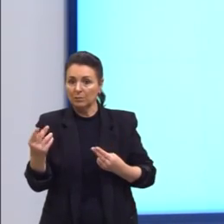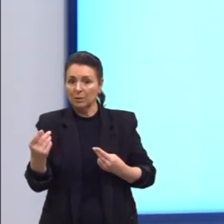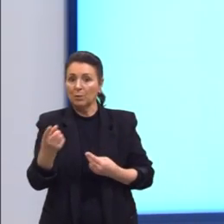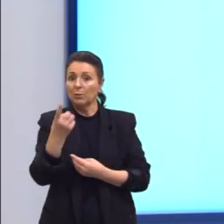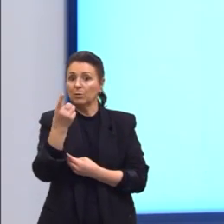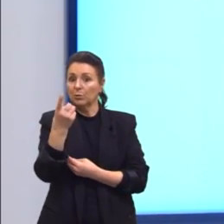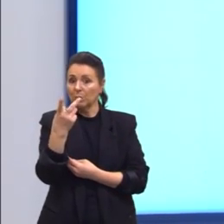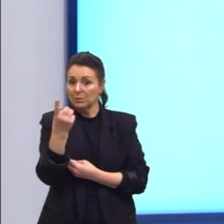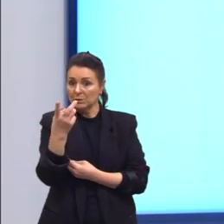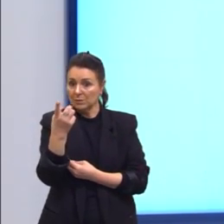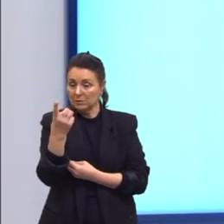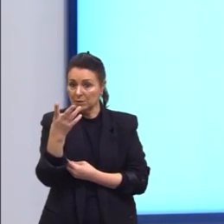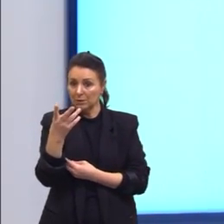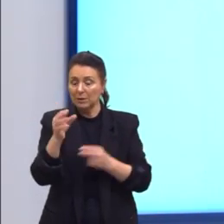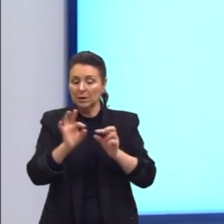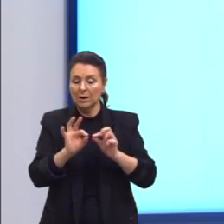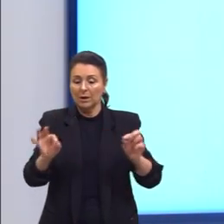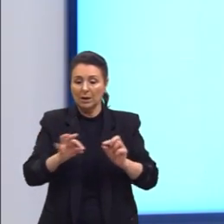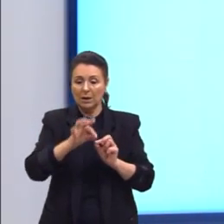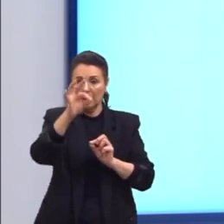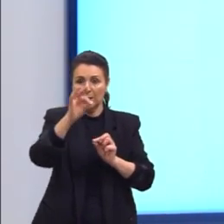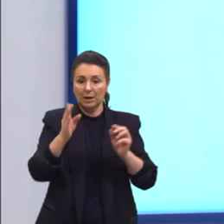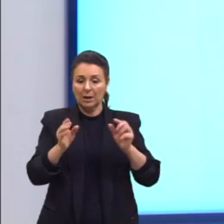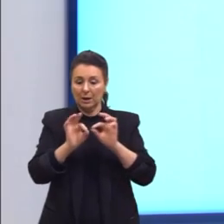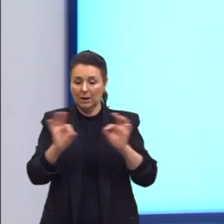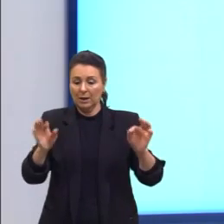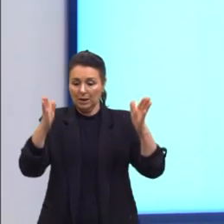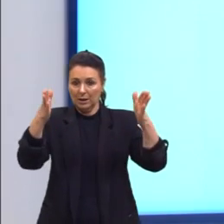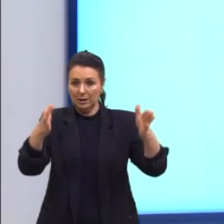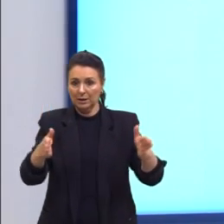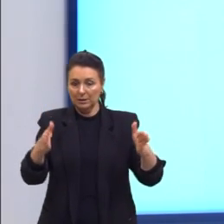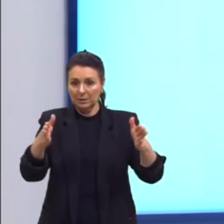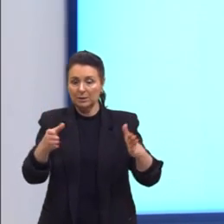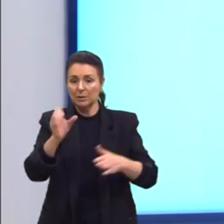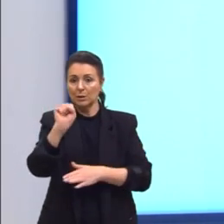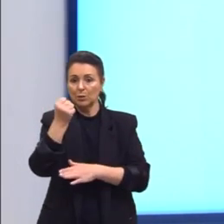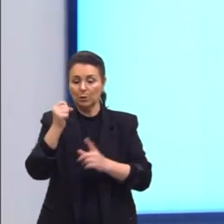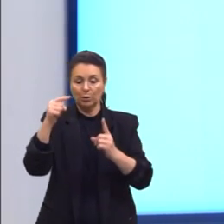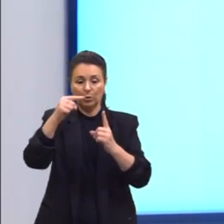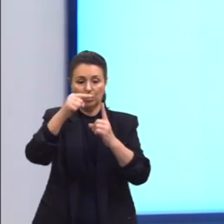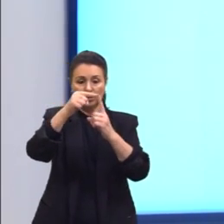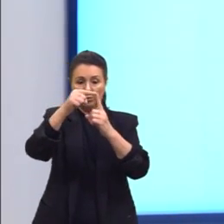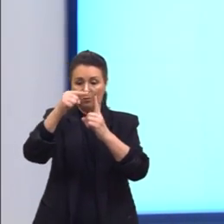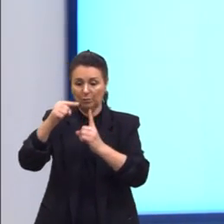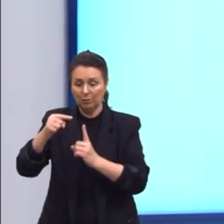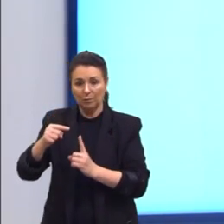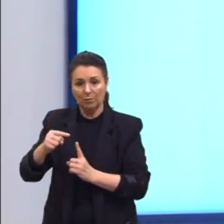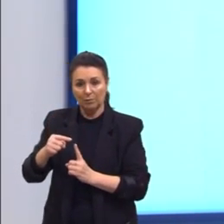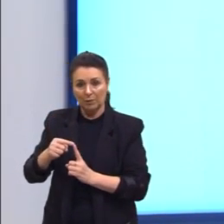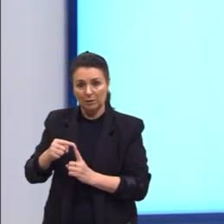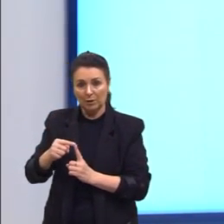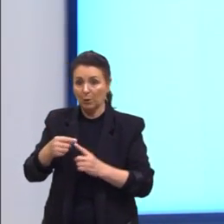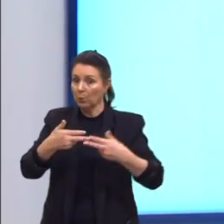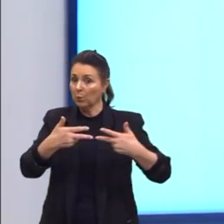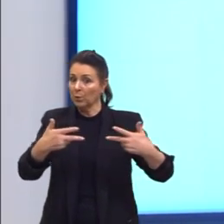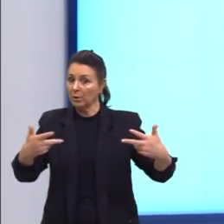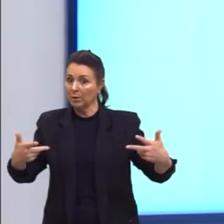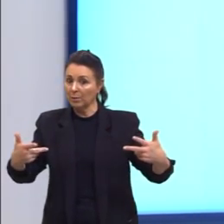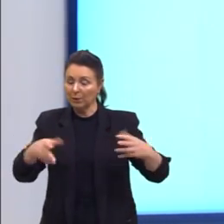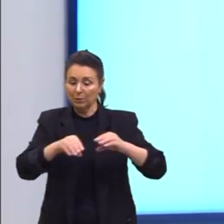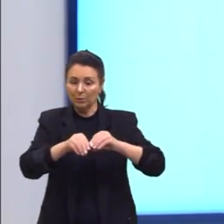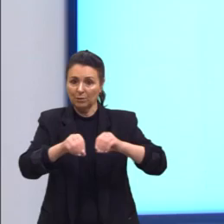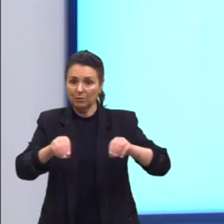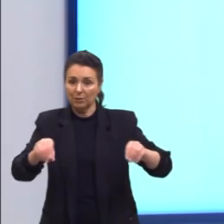arestas e oito vértices. Ele era associado ao elemento terra, por Platão, e também é